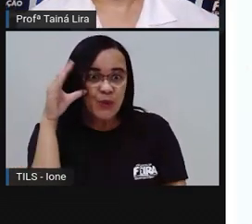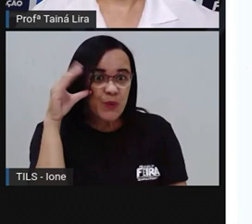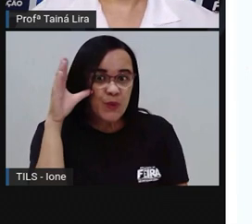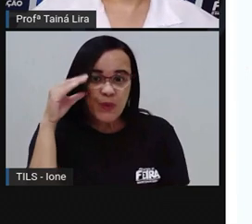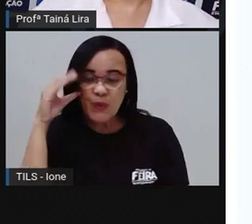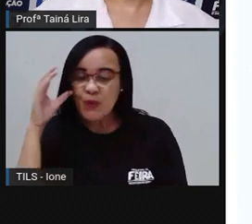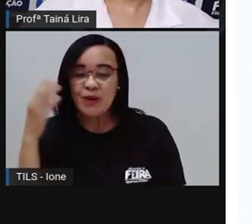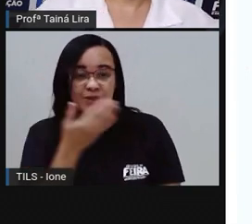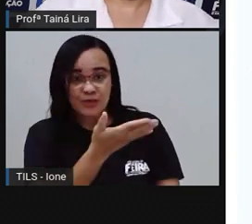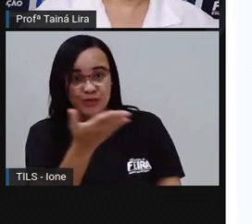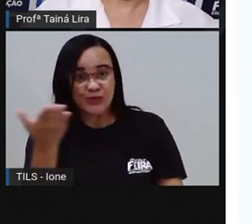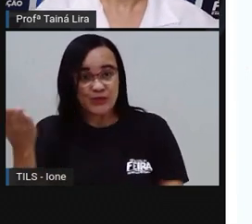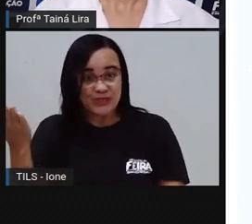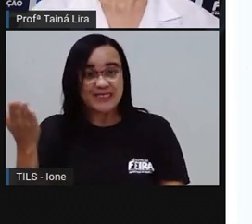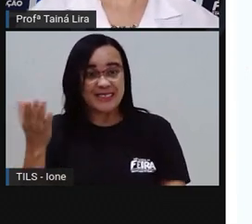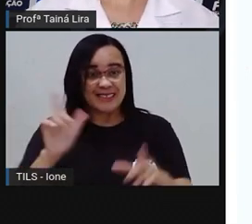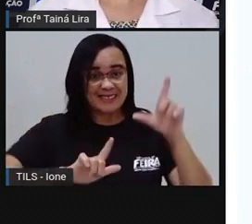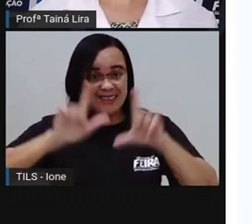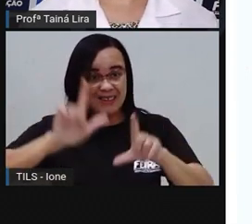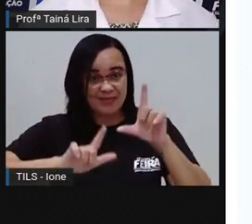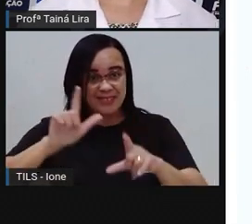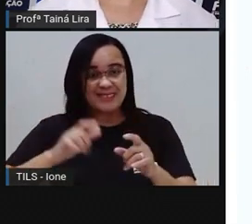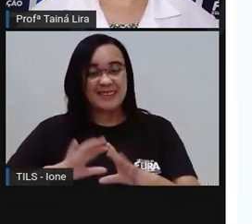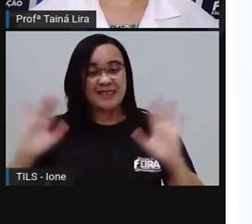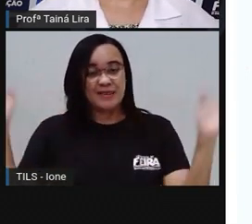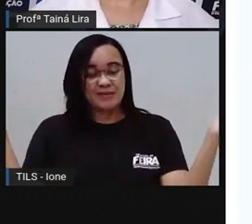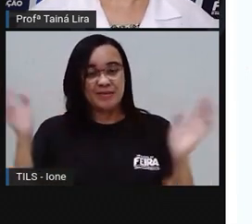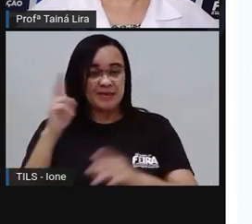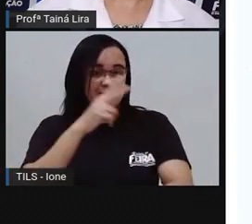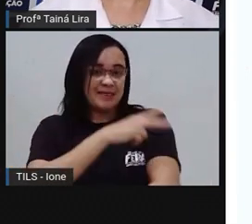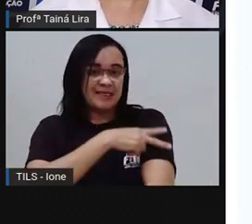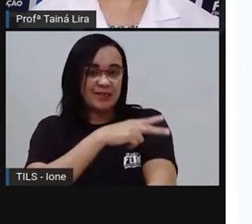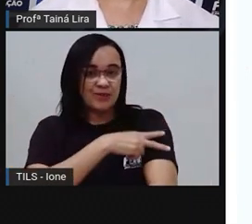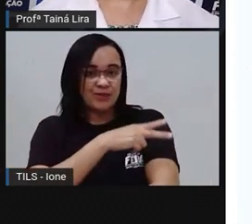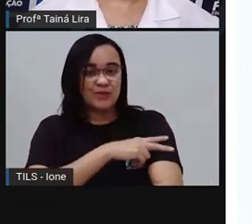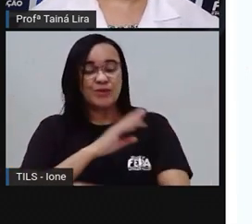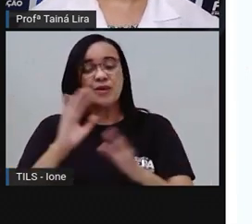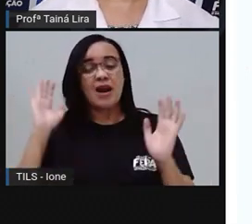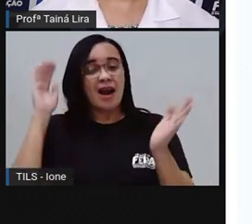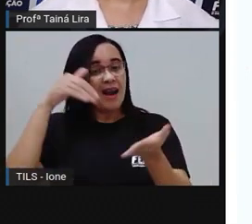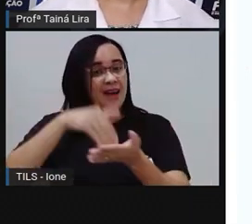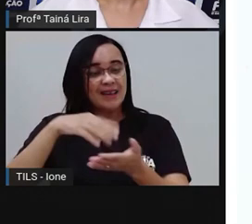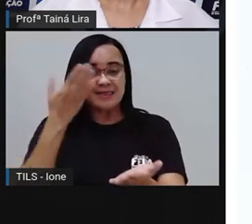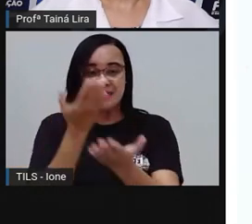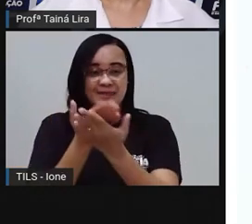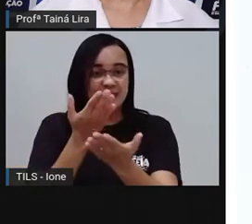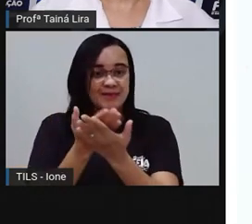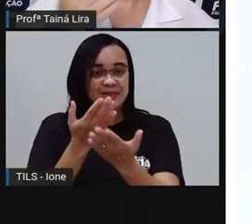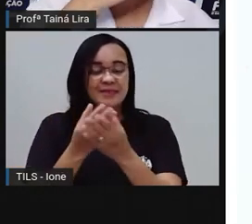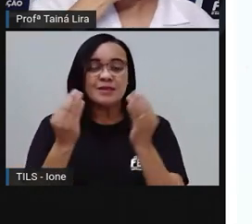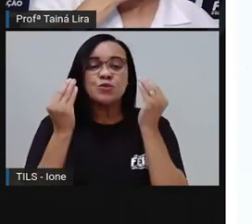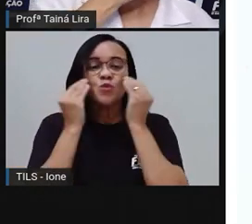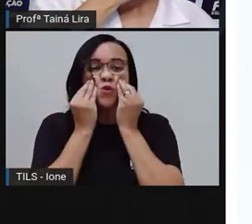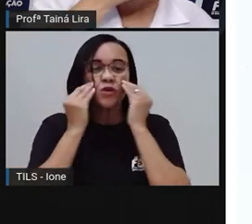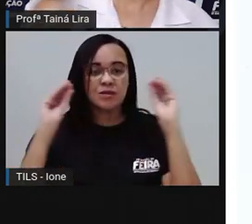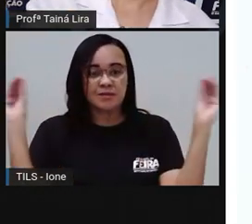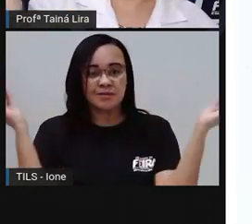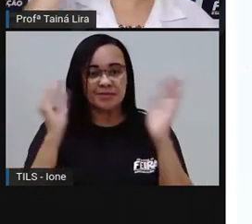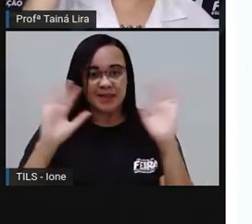programas De vocês Tá bom? Segundo ano Olha lá Até a próxima aula Tá? Um beijo